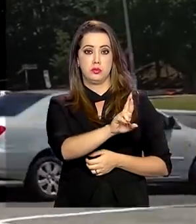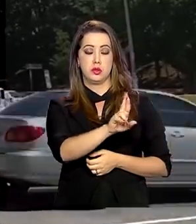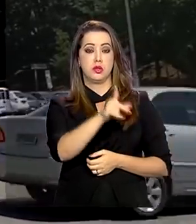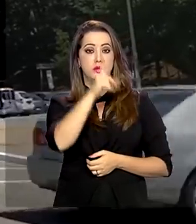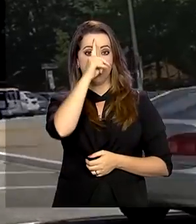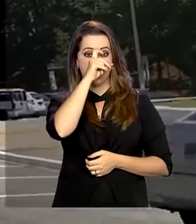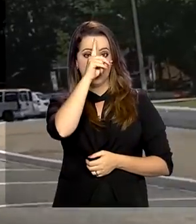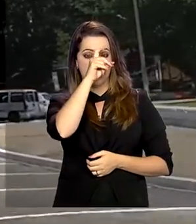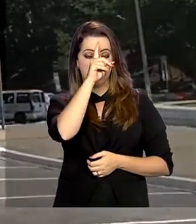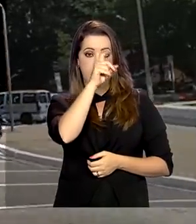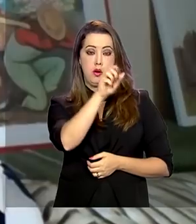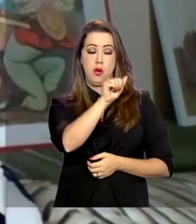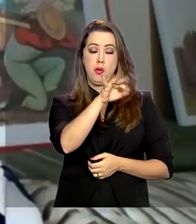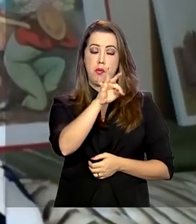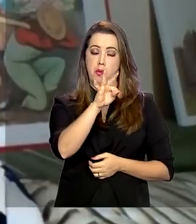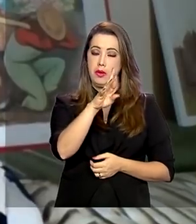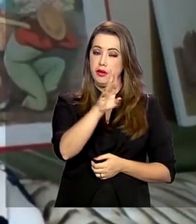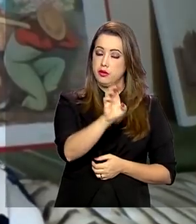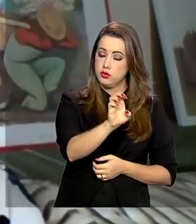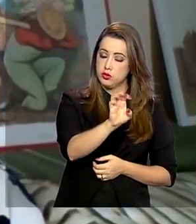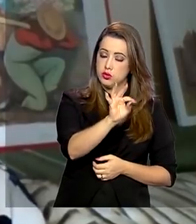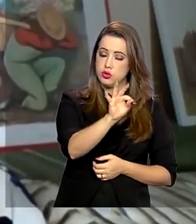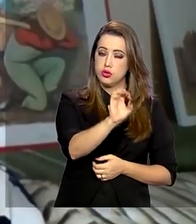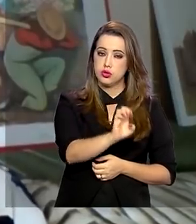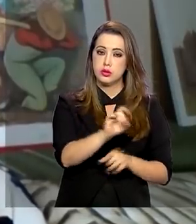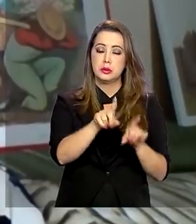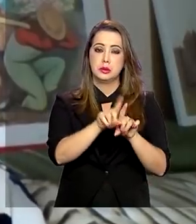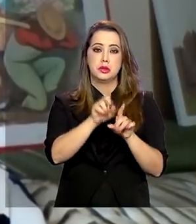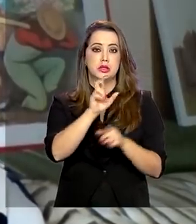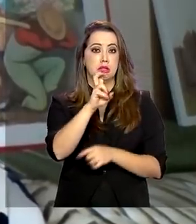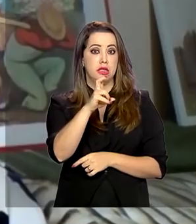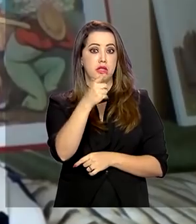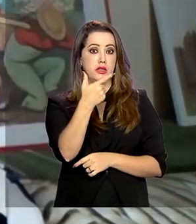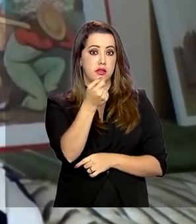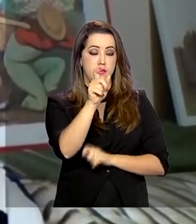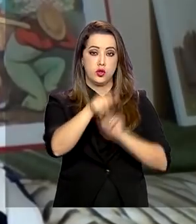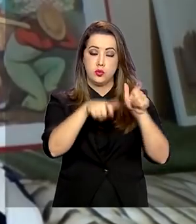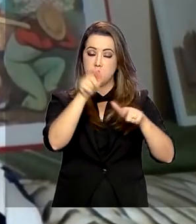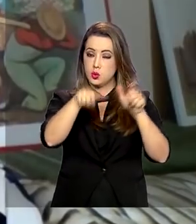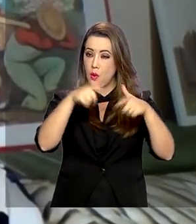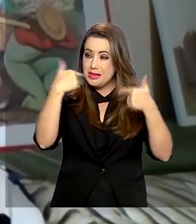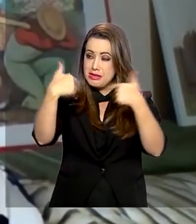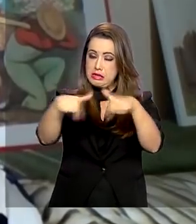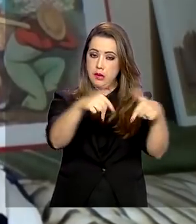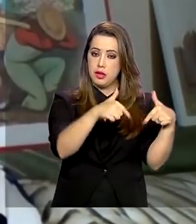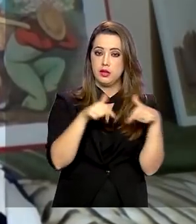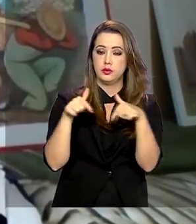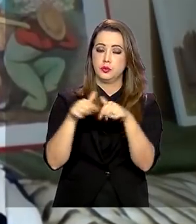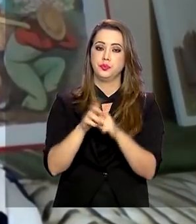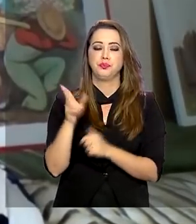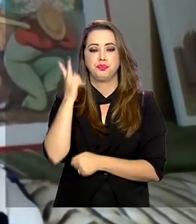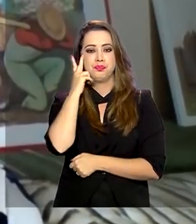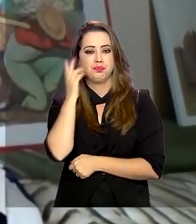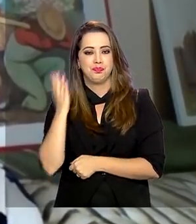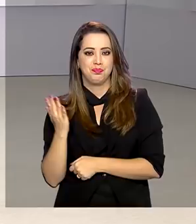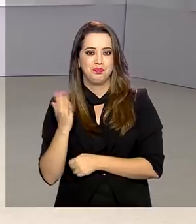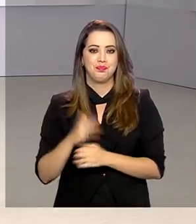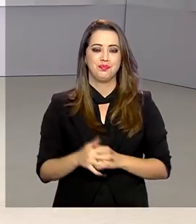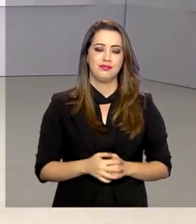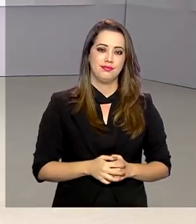Israelita Albert Einstein e terá 520 profissionais de saúde. De São Paulo, Priscila Kersh para o Governo Agora.